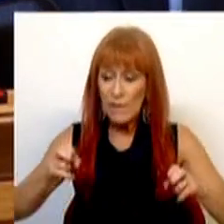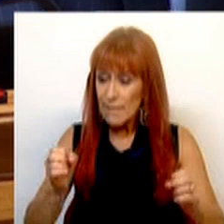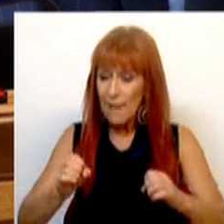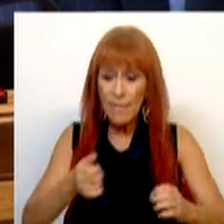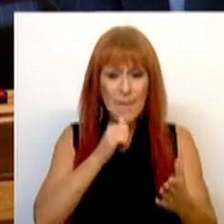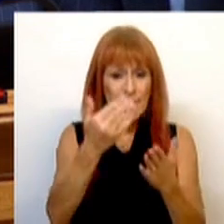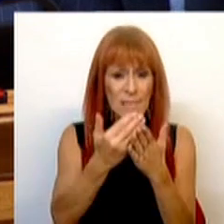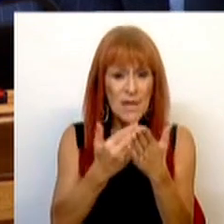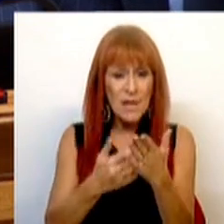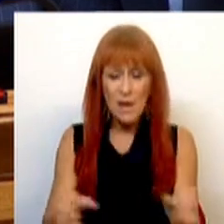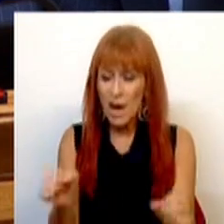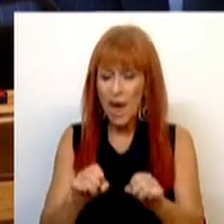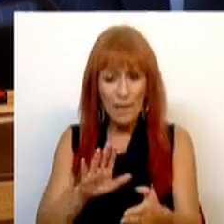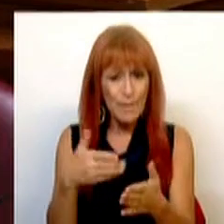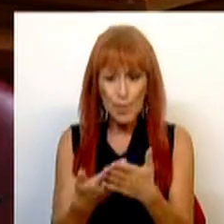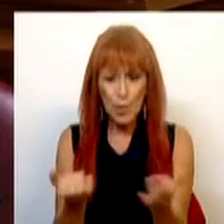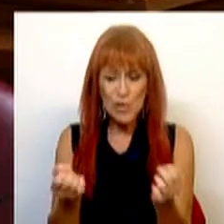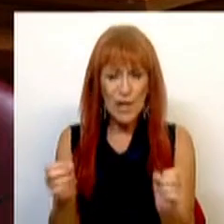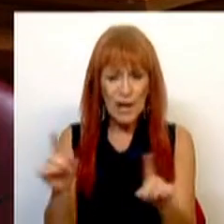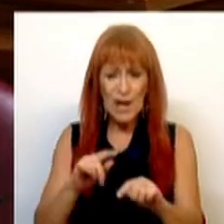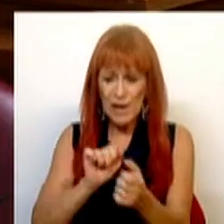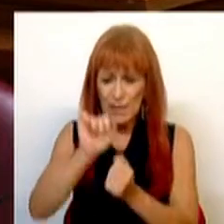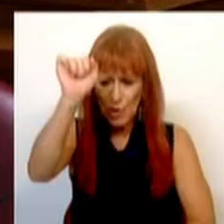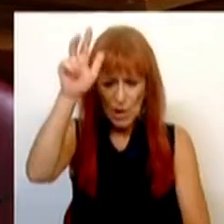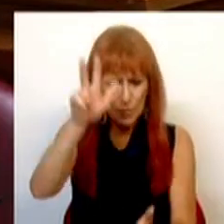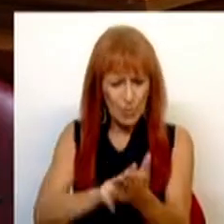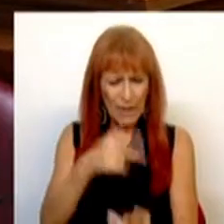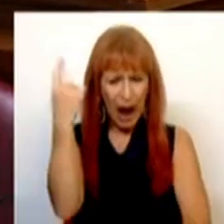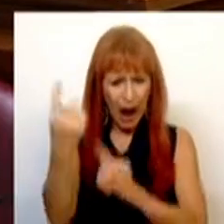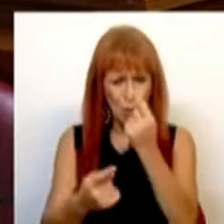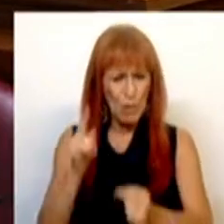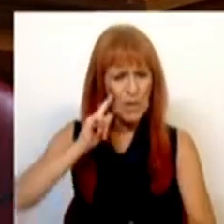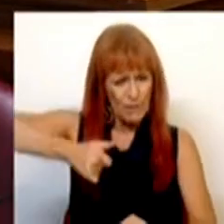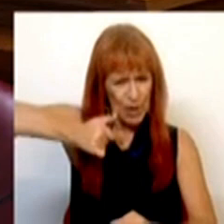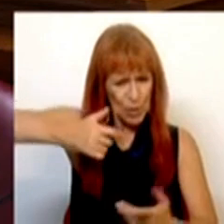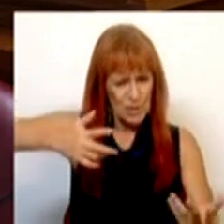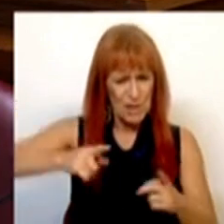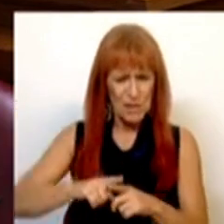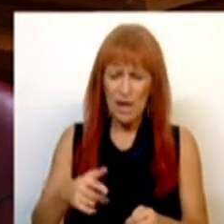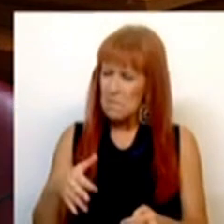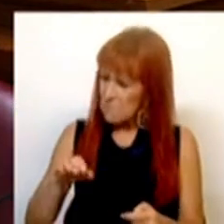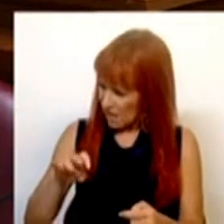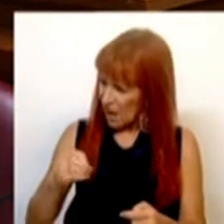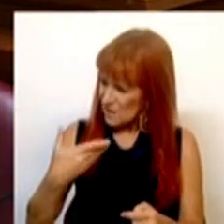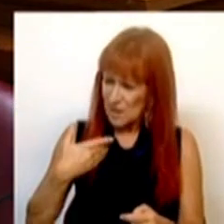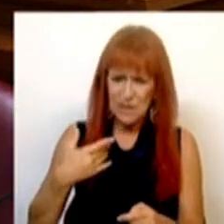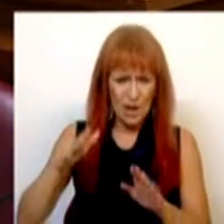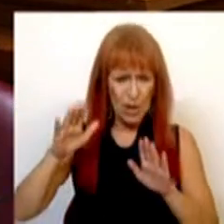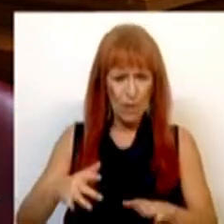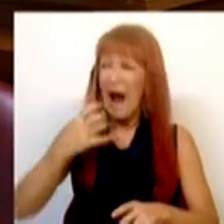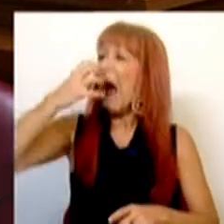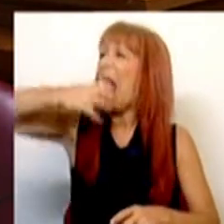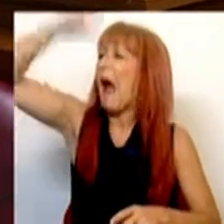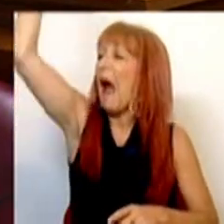nenhuma medida, em nenhuma proposta, em nenhum diploma aprovado, alguma virtude? Será que o PSD vai parar de